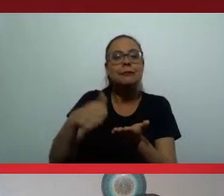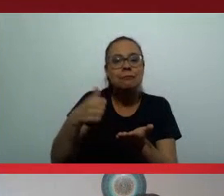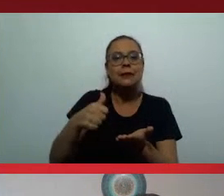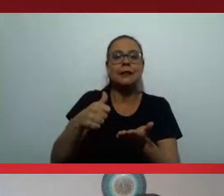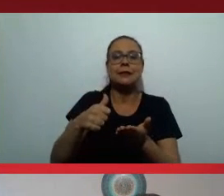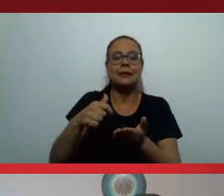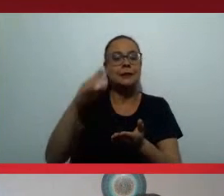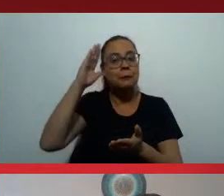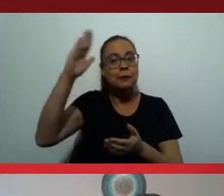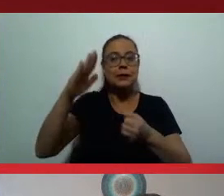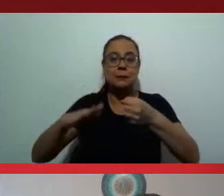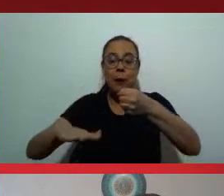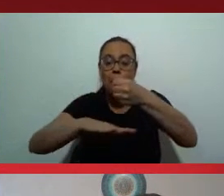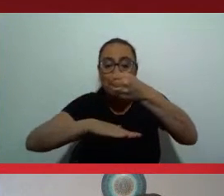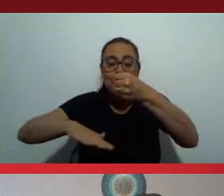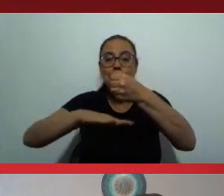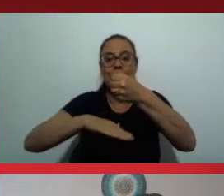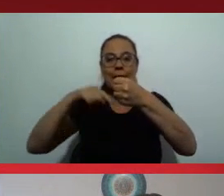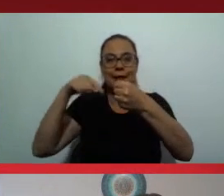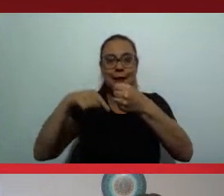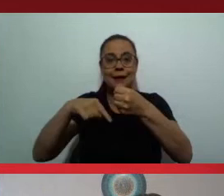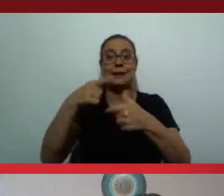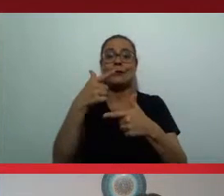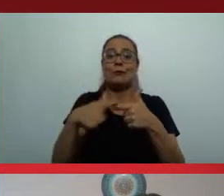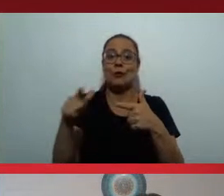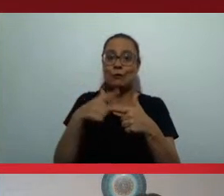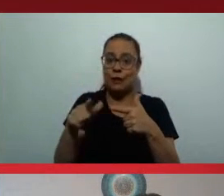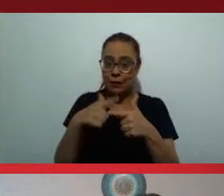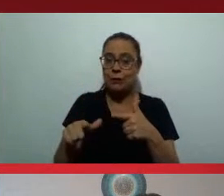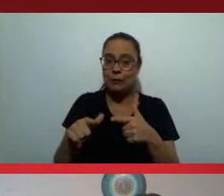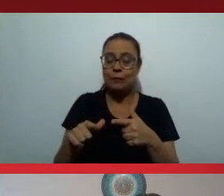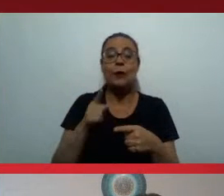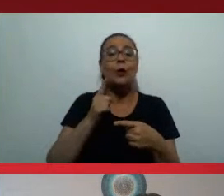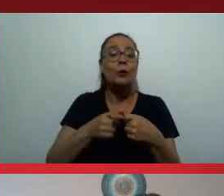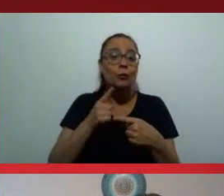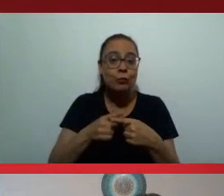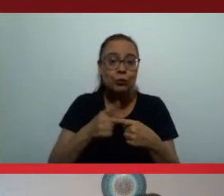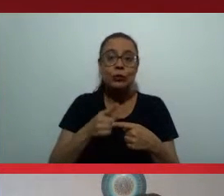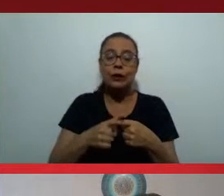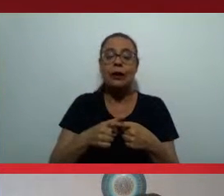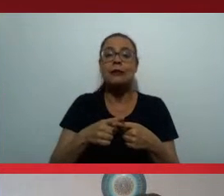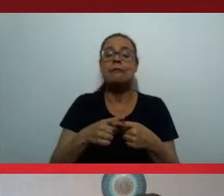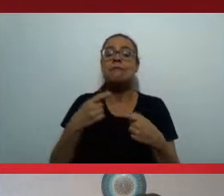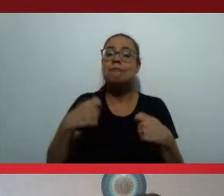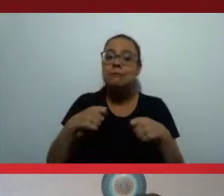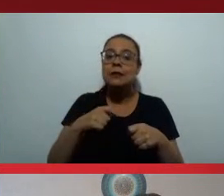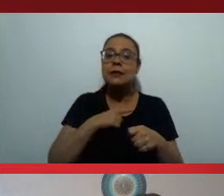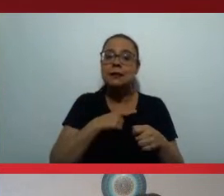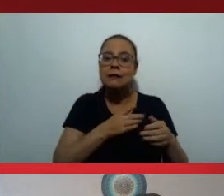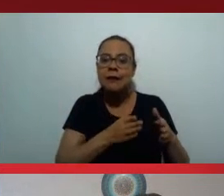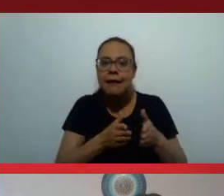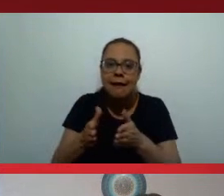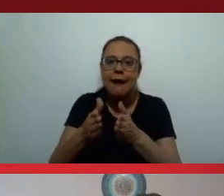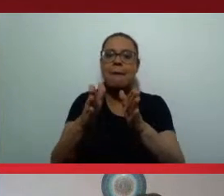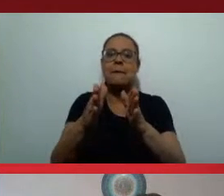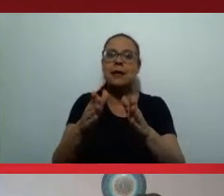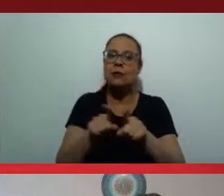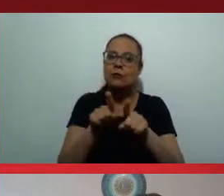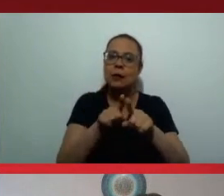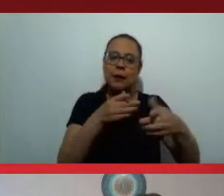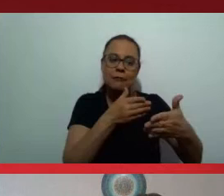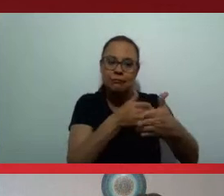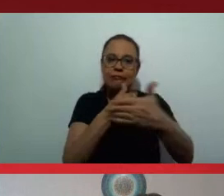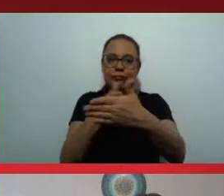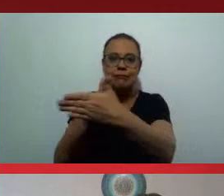conjuntural, que tem que ir na base do problema, na minha percepção. Considerando que esse é um painel que trabalha os caminhos e